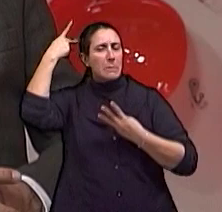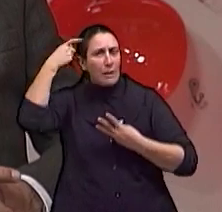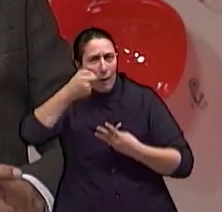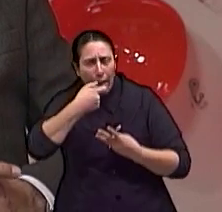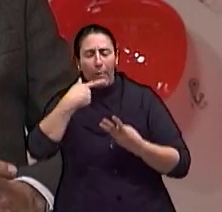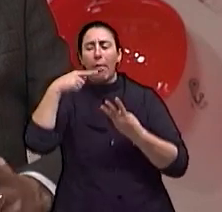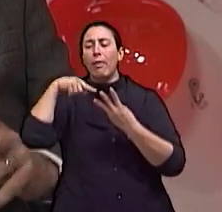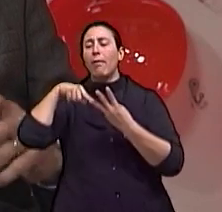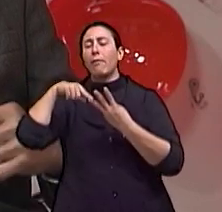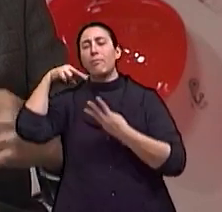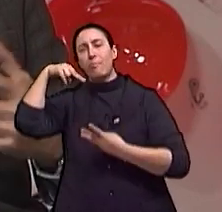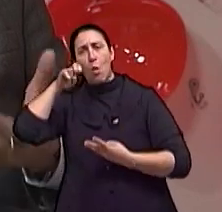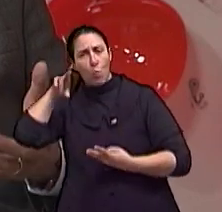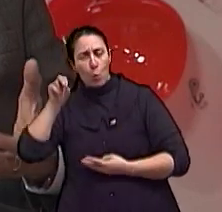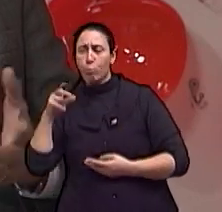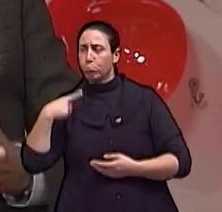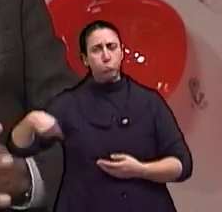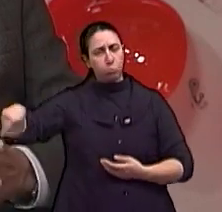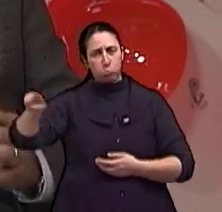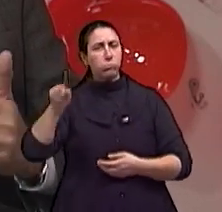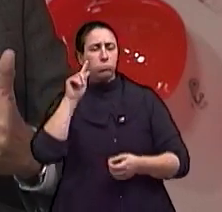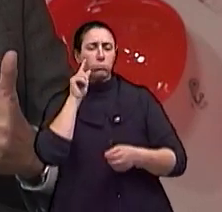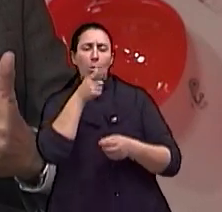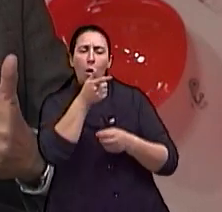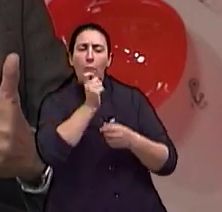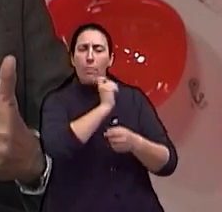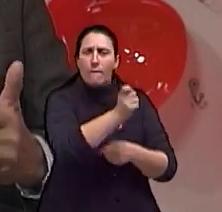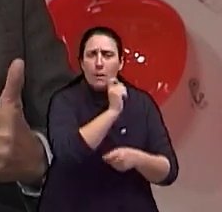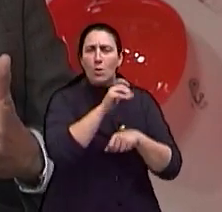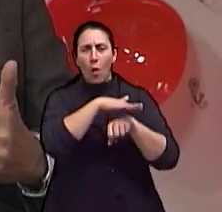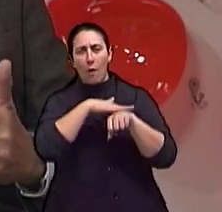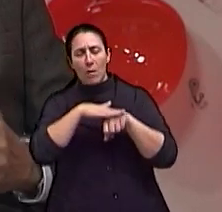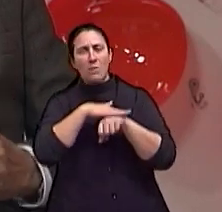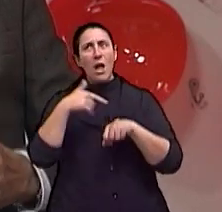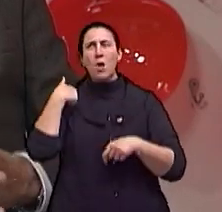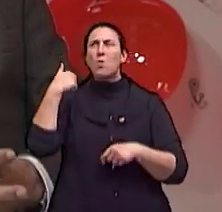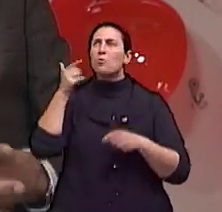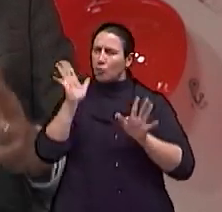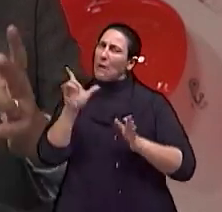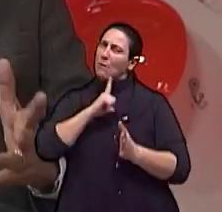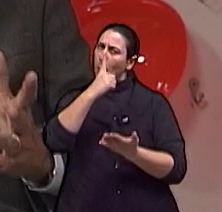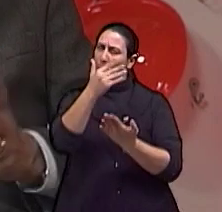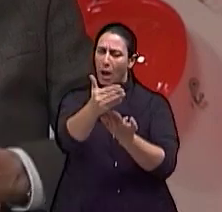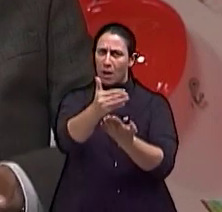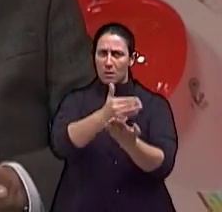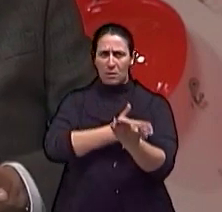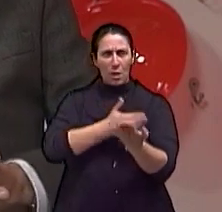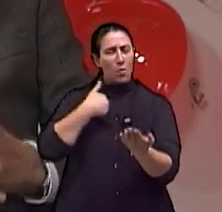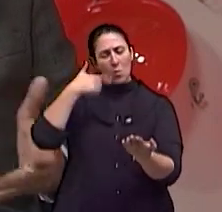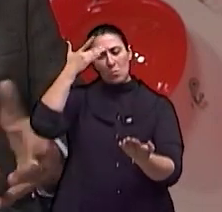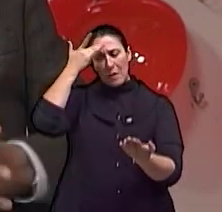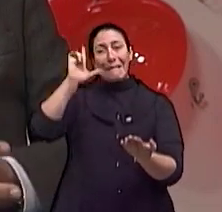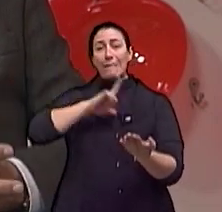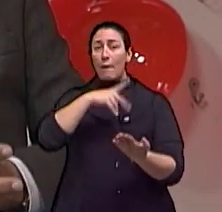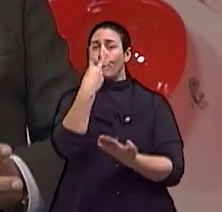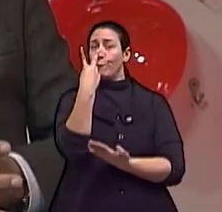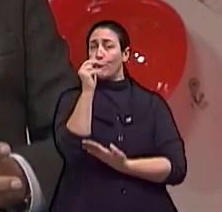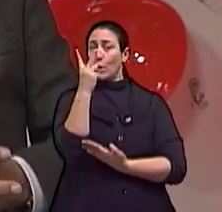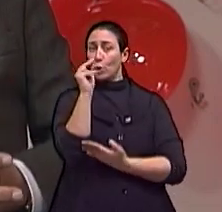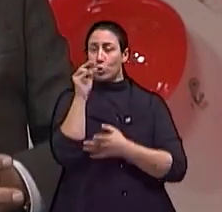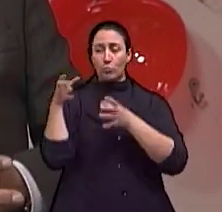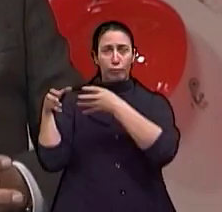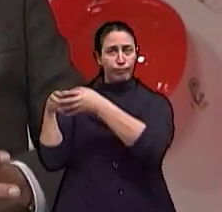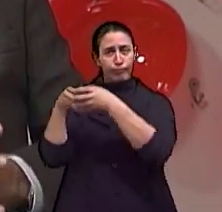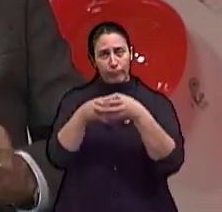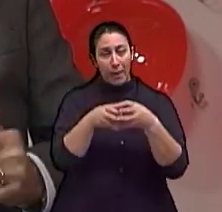né? Então, existe já uma lista, eu não sei se ela já está completa para o próximo capítulo 20 pacientes, que nessa vez vão ser 22,